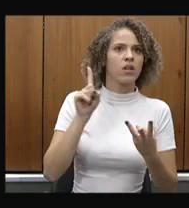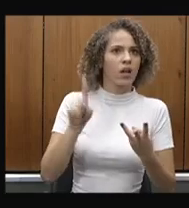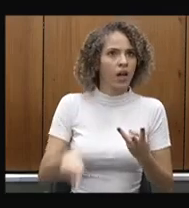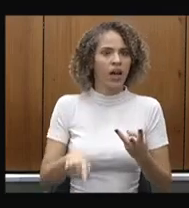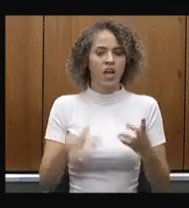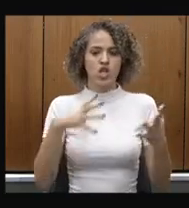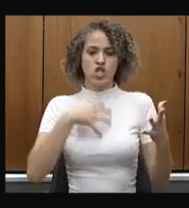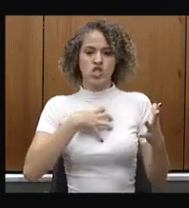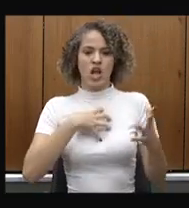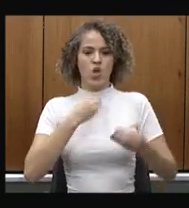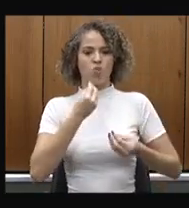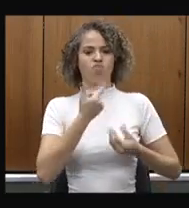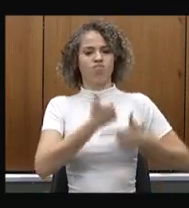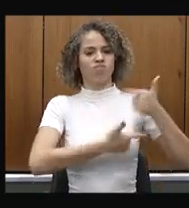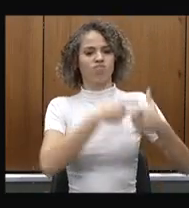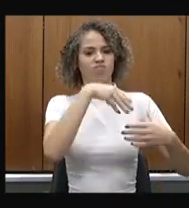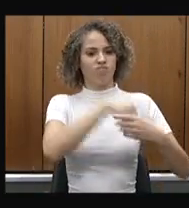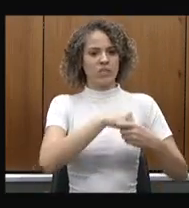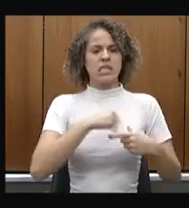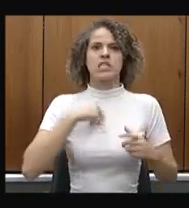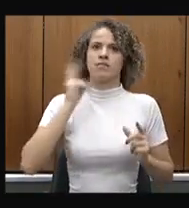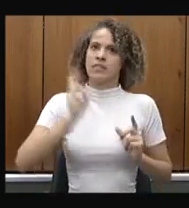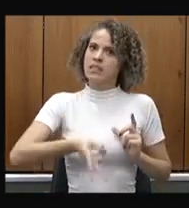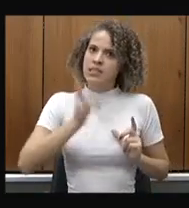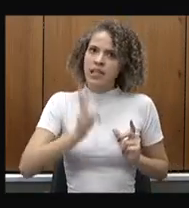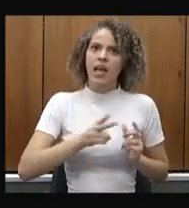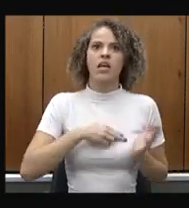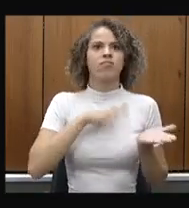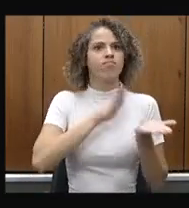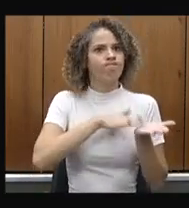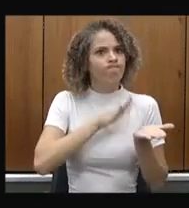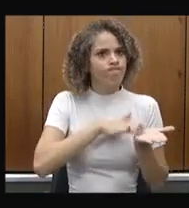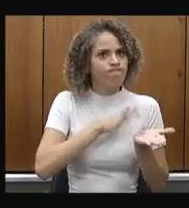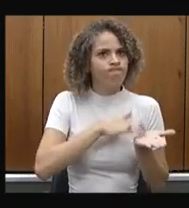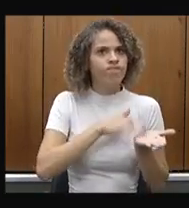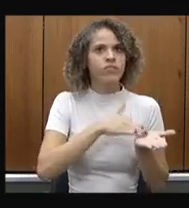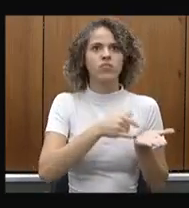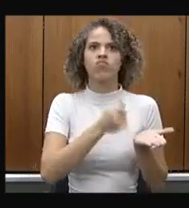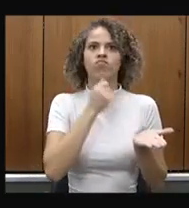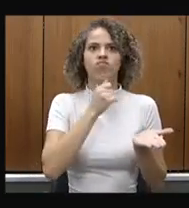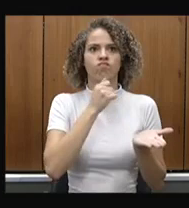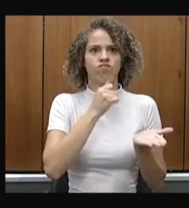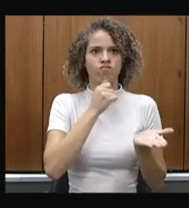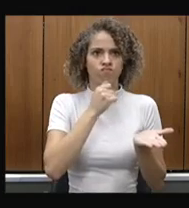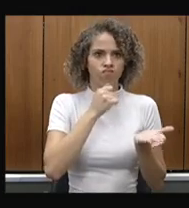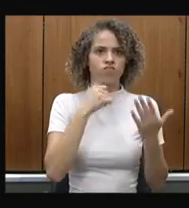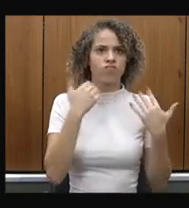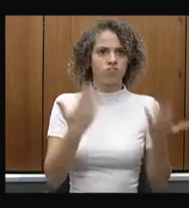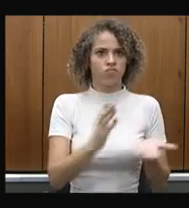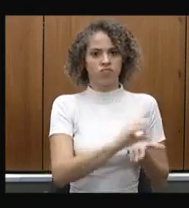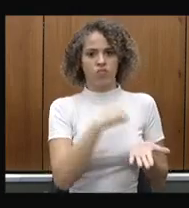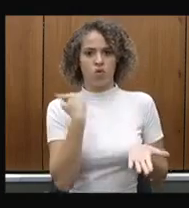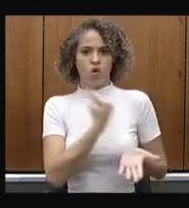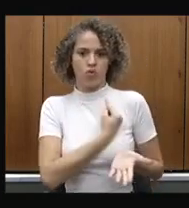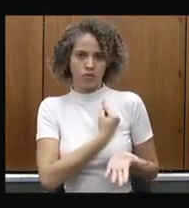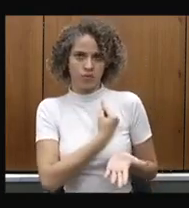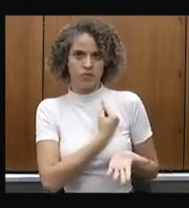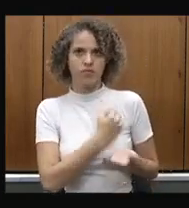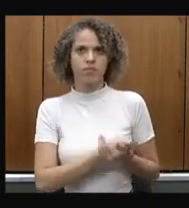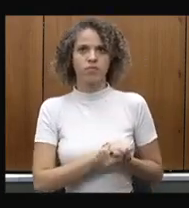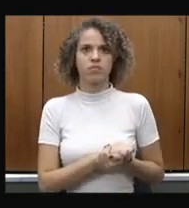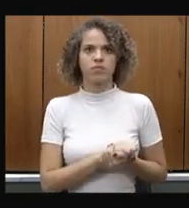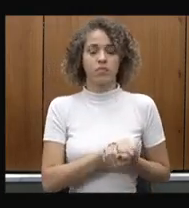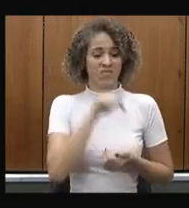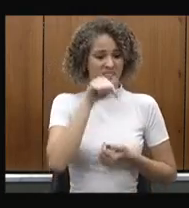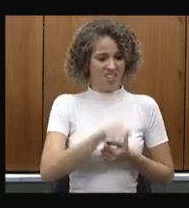maneira diferente e eu costumo bater muito nessa tecla que enquanto não houver a fila do SUS eu vou lutar pelos nossos né que é